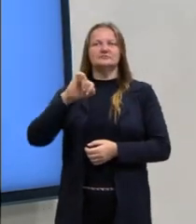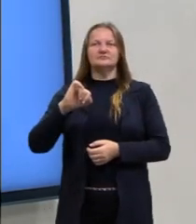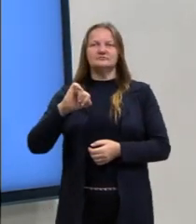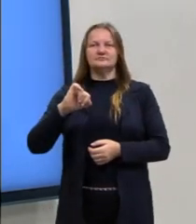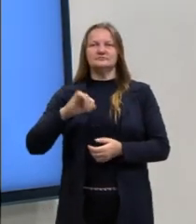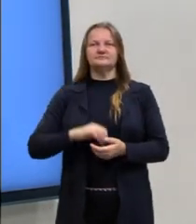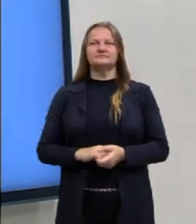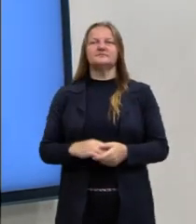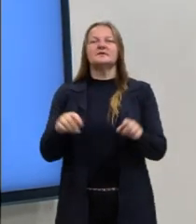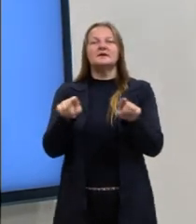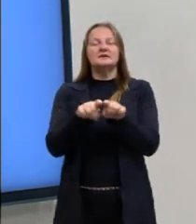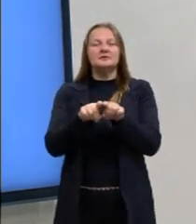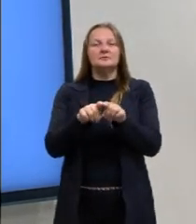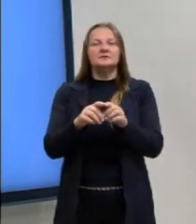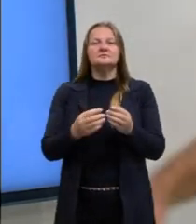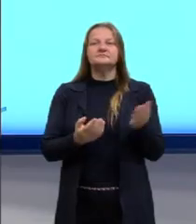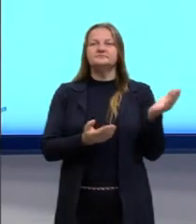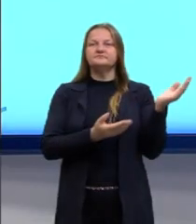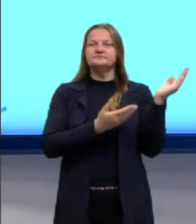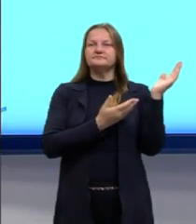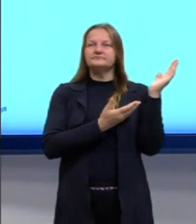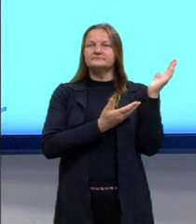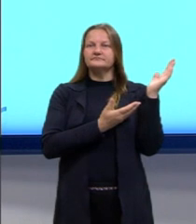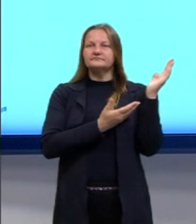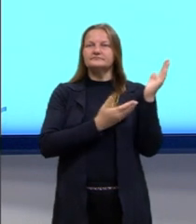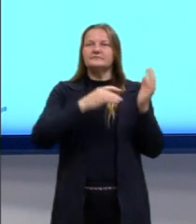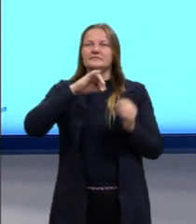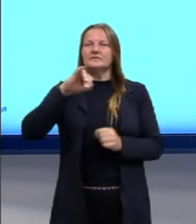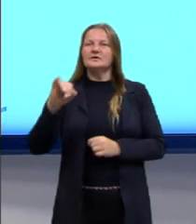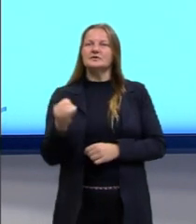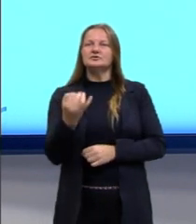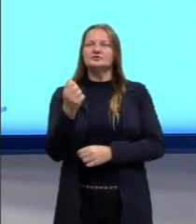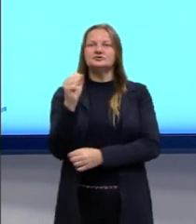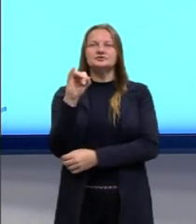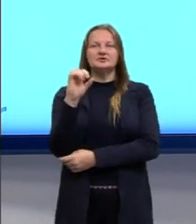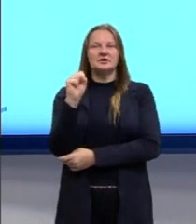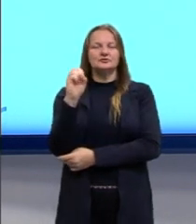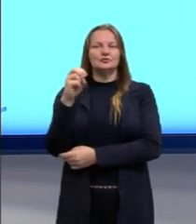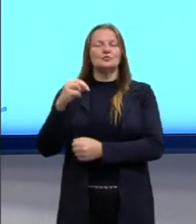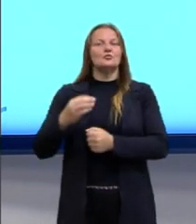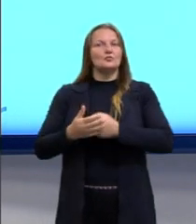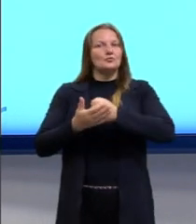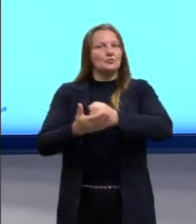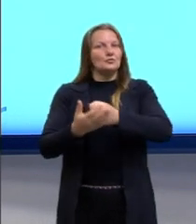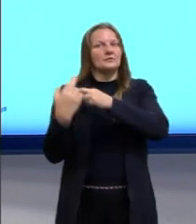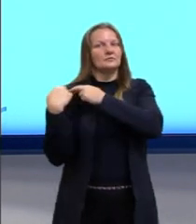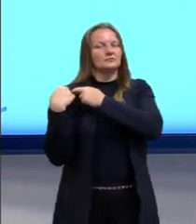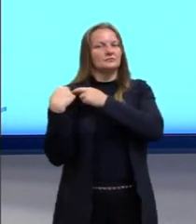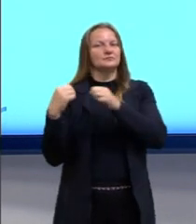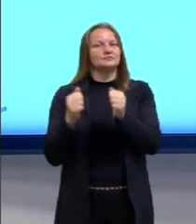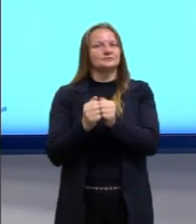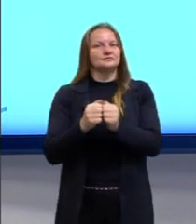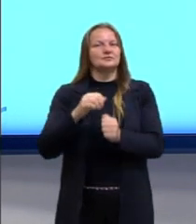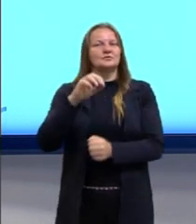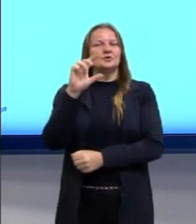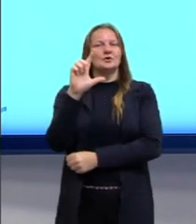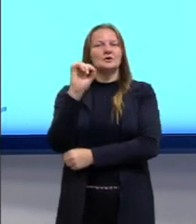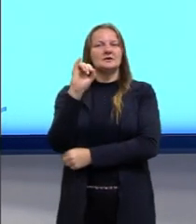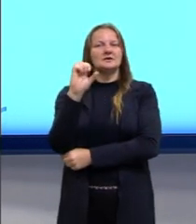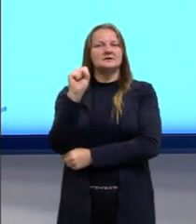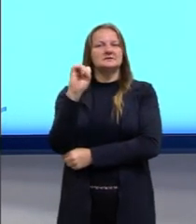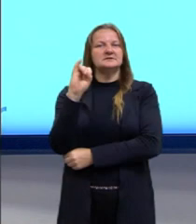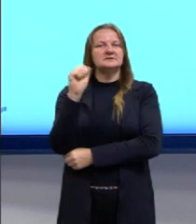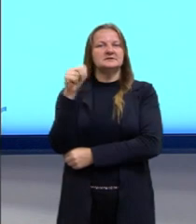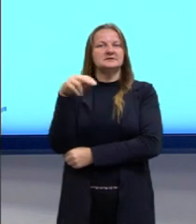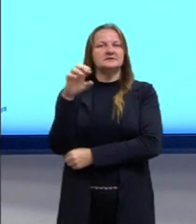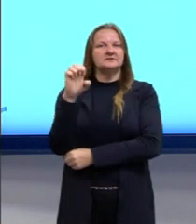também nos referenciando aqui ao professor Jair São Paulo Bossa, em casa nos acompanhando a aula, e também a professora, nossa curadora,